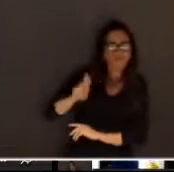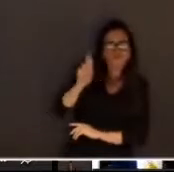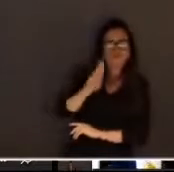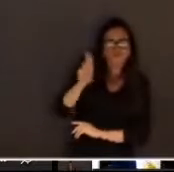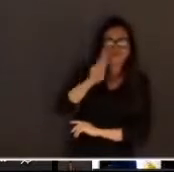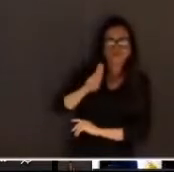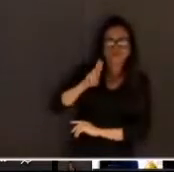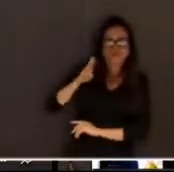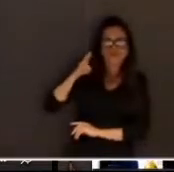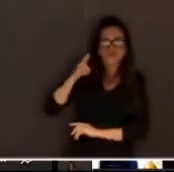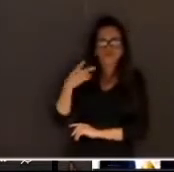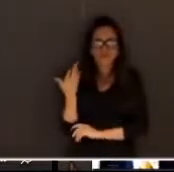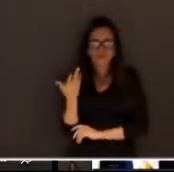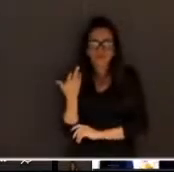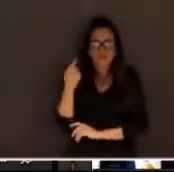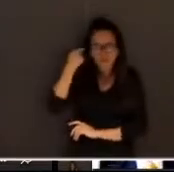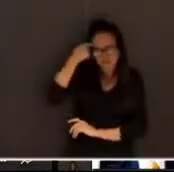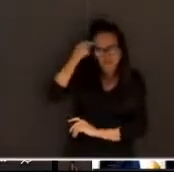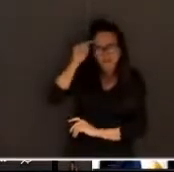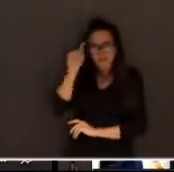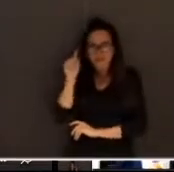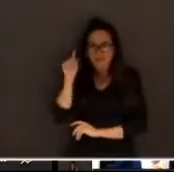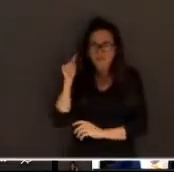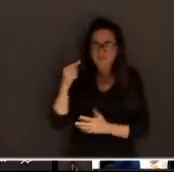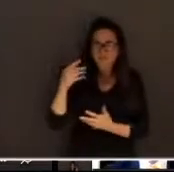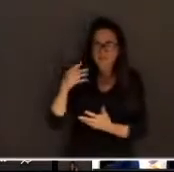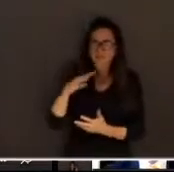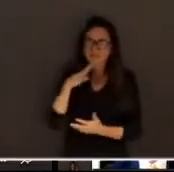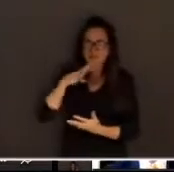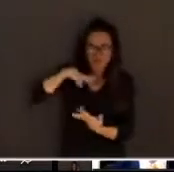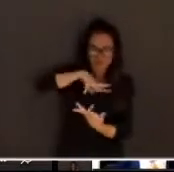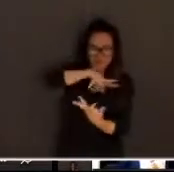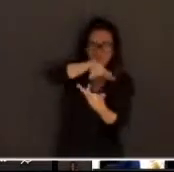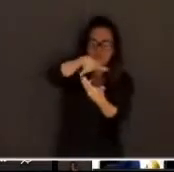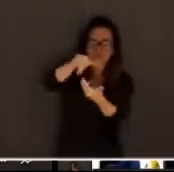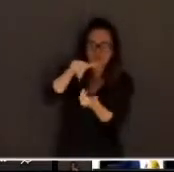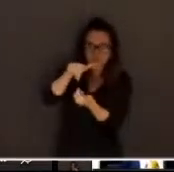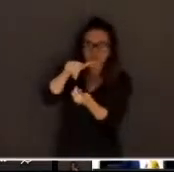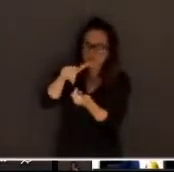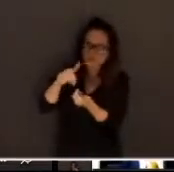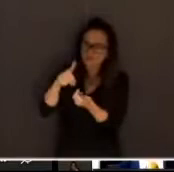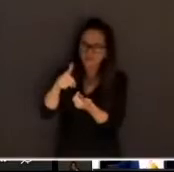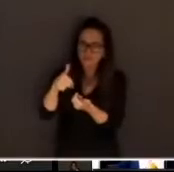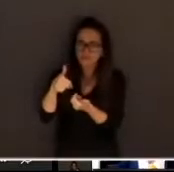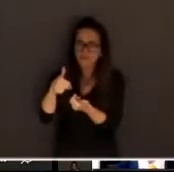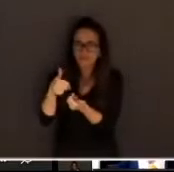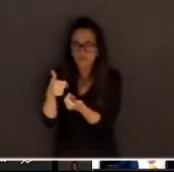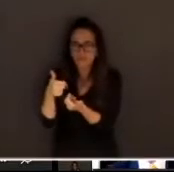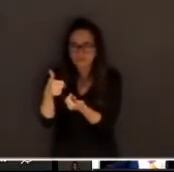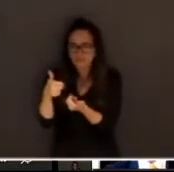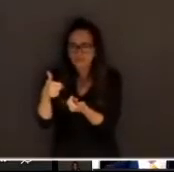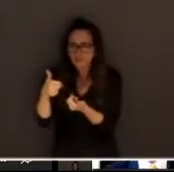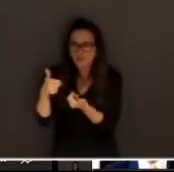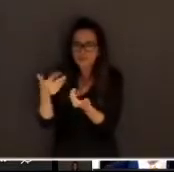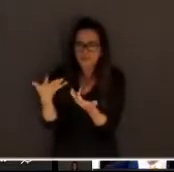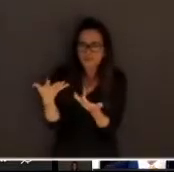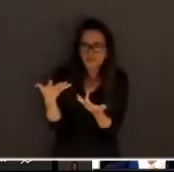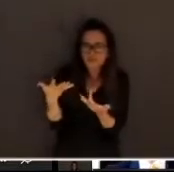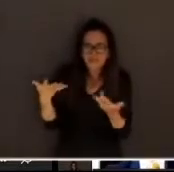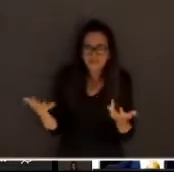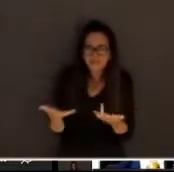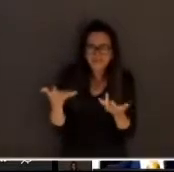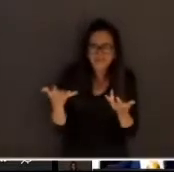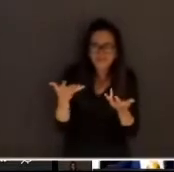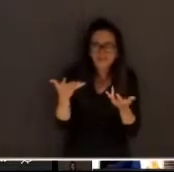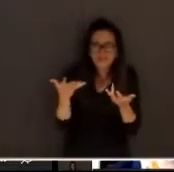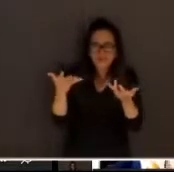de trabalho, da sua mundividência, e, a partir de então, produzem a mais lídima justiça, que